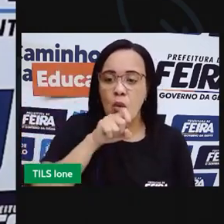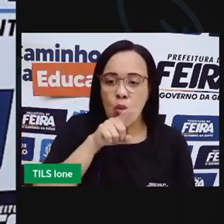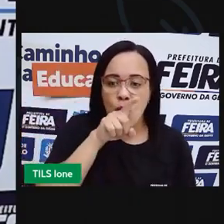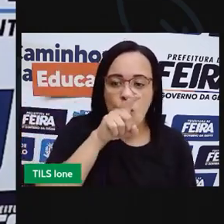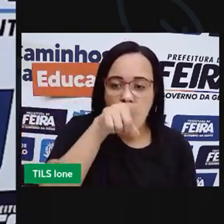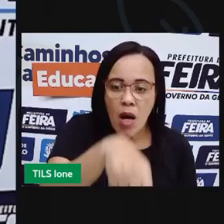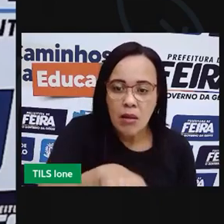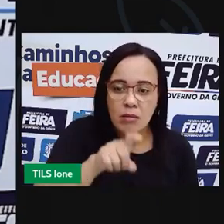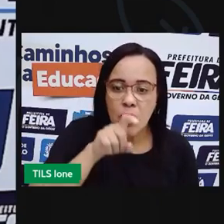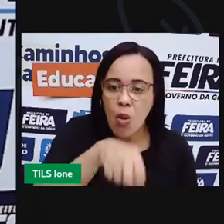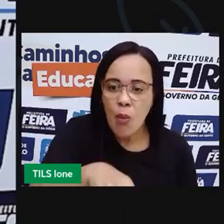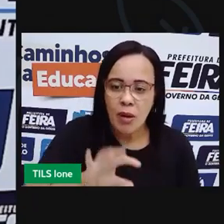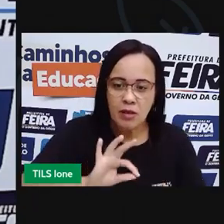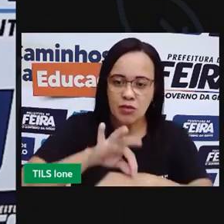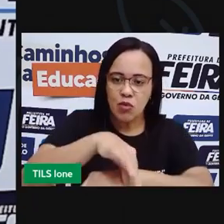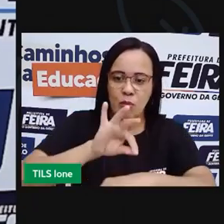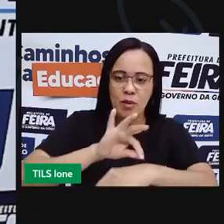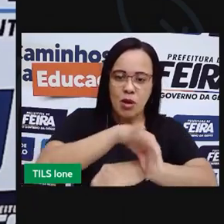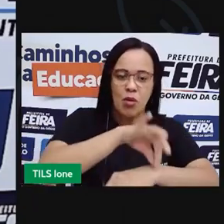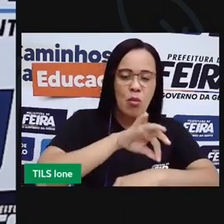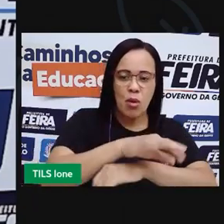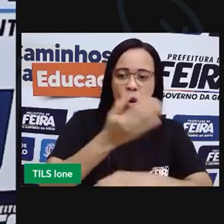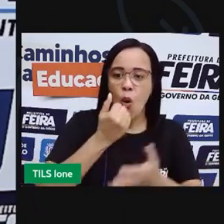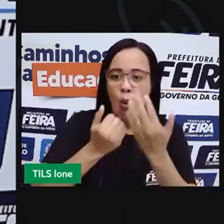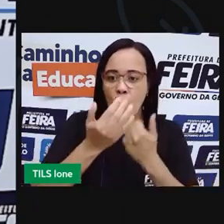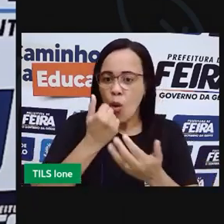Que encontra no caminho.